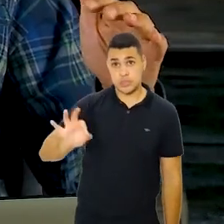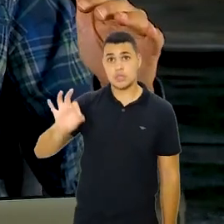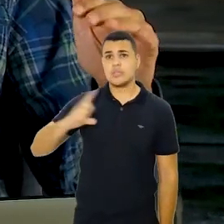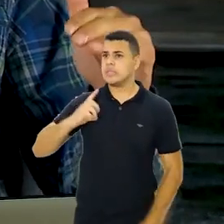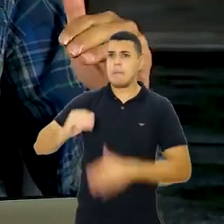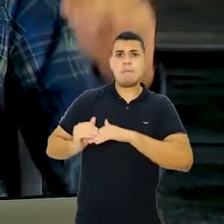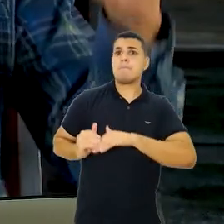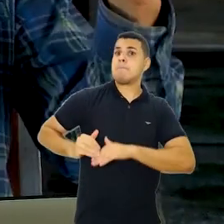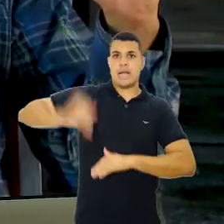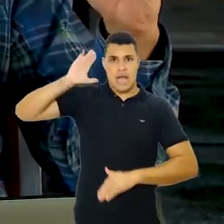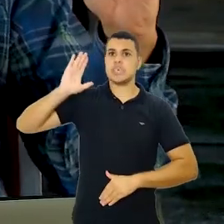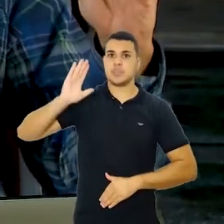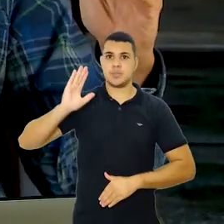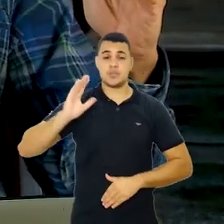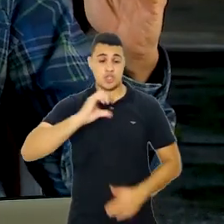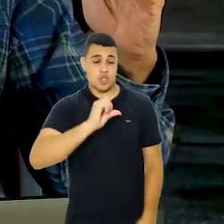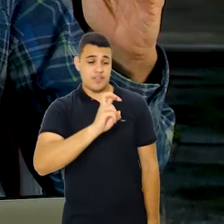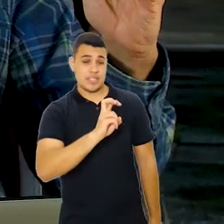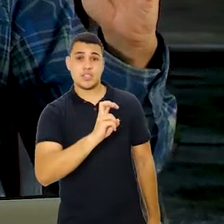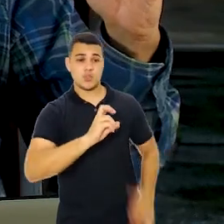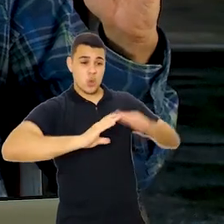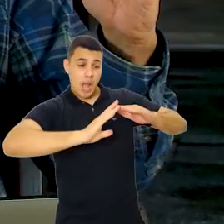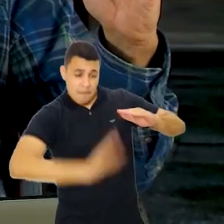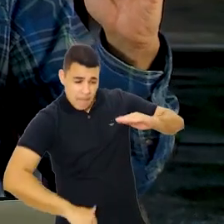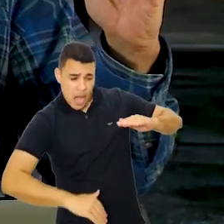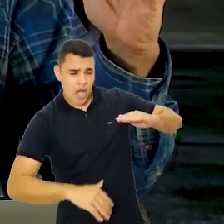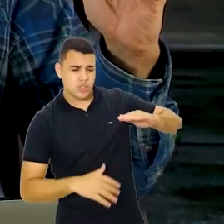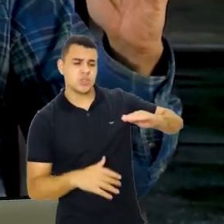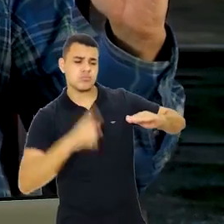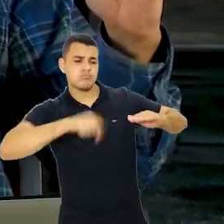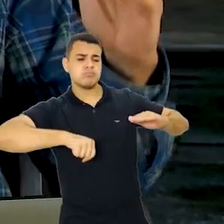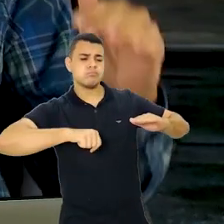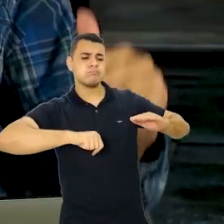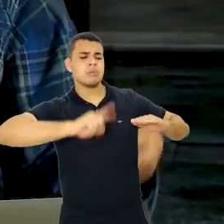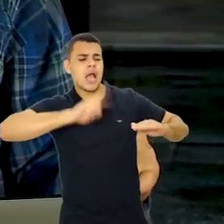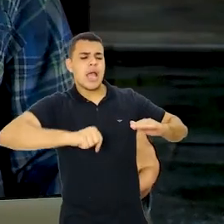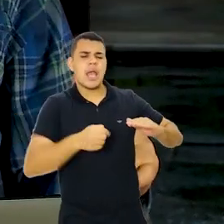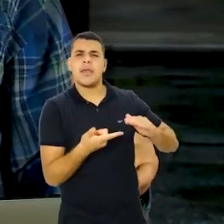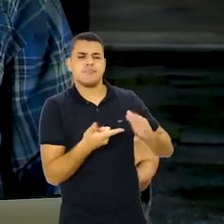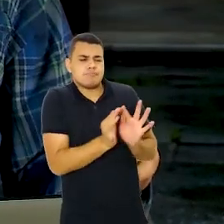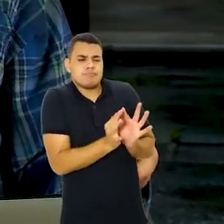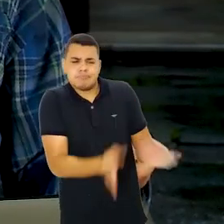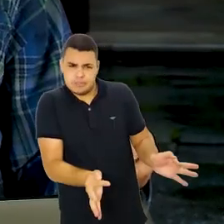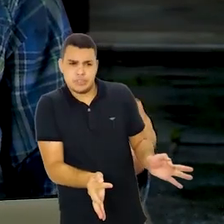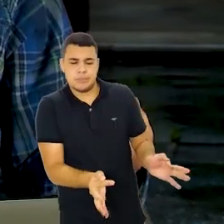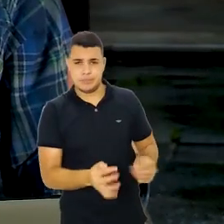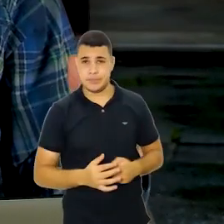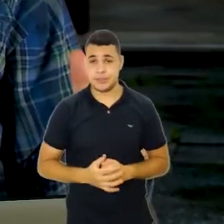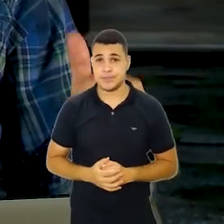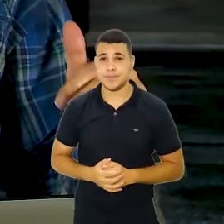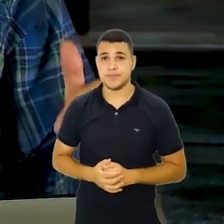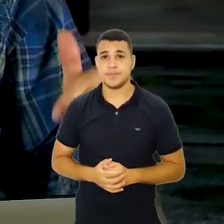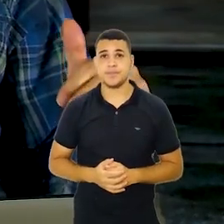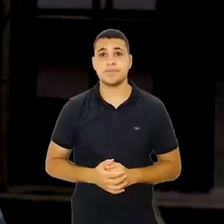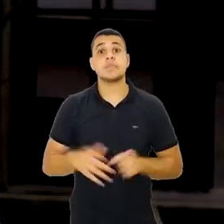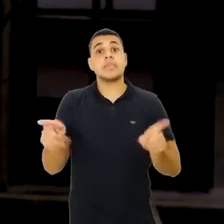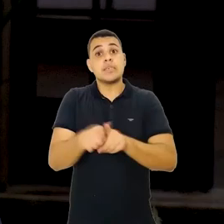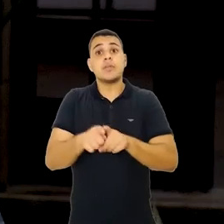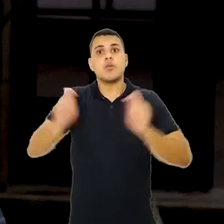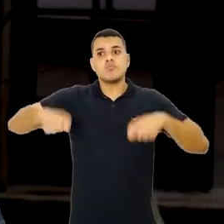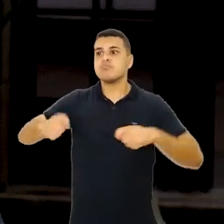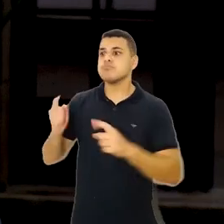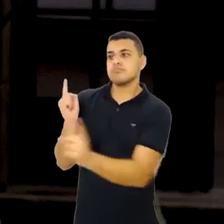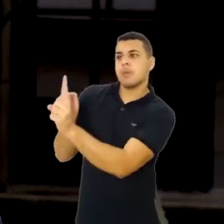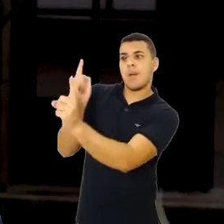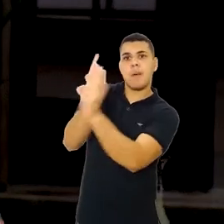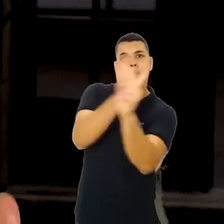intervalo de confiança que 95% acima é o limite máximo esperado, 95% abaixo é o limite mínimo